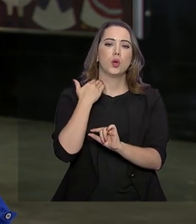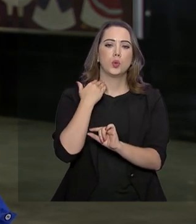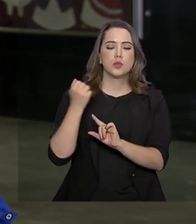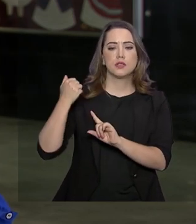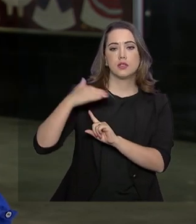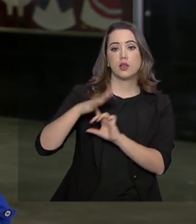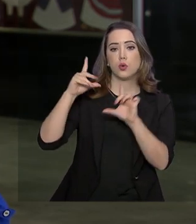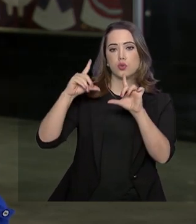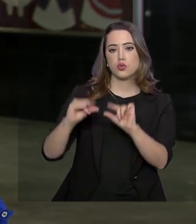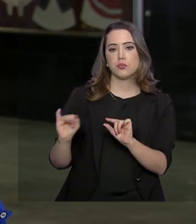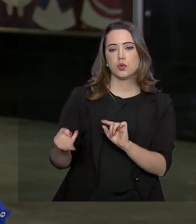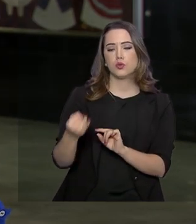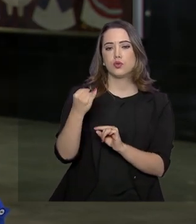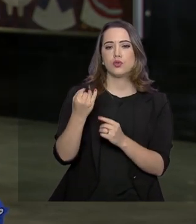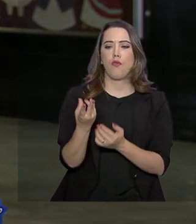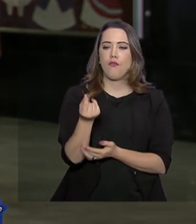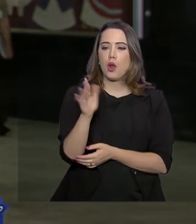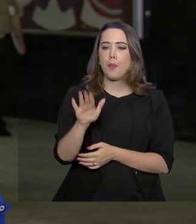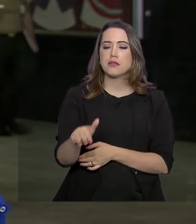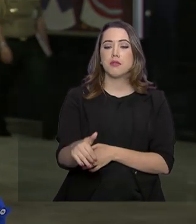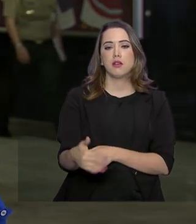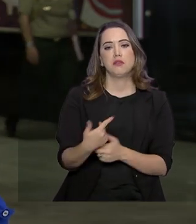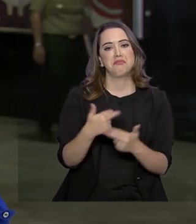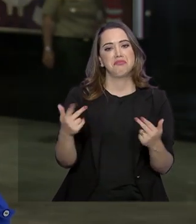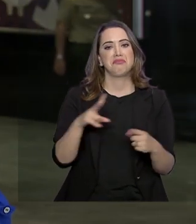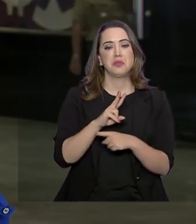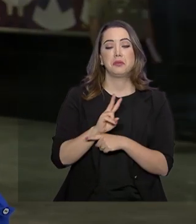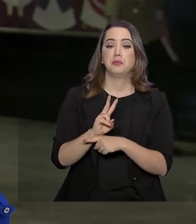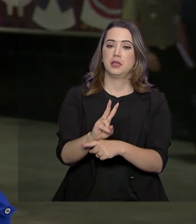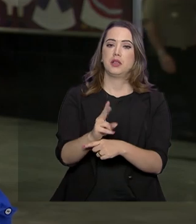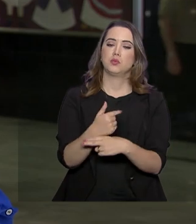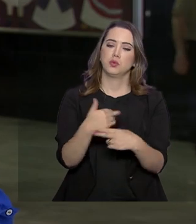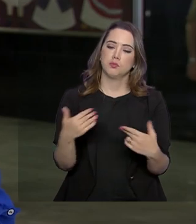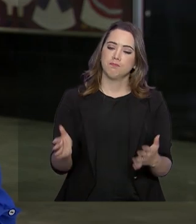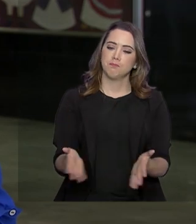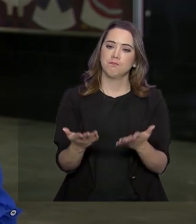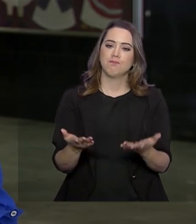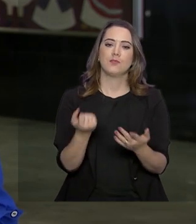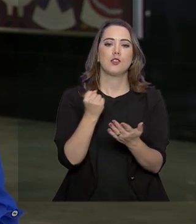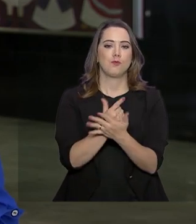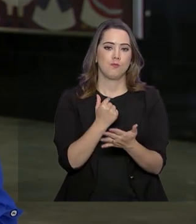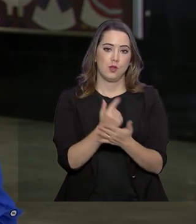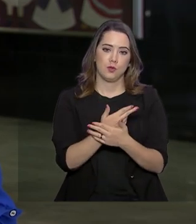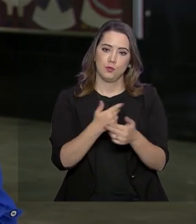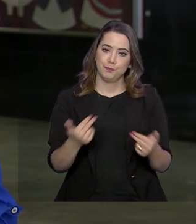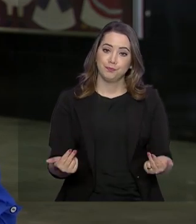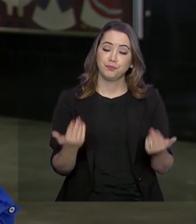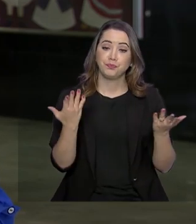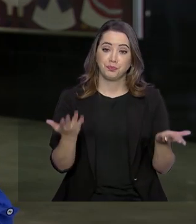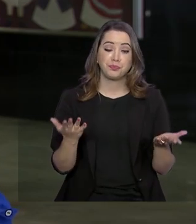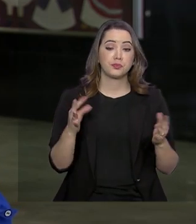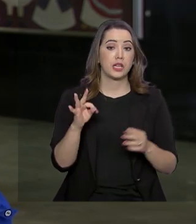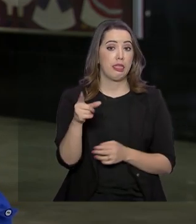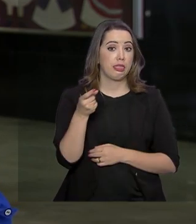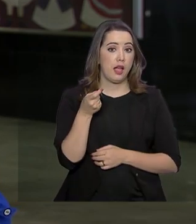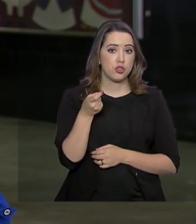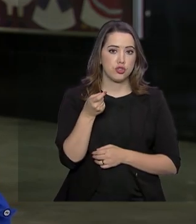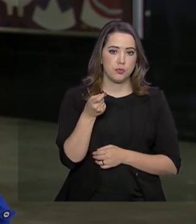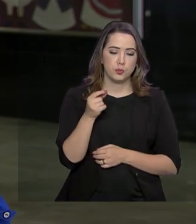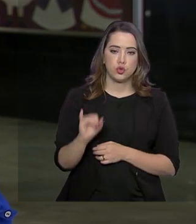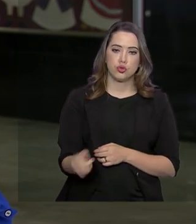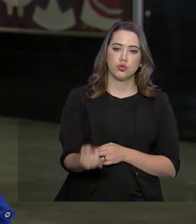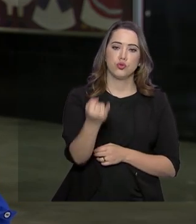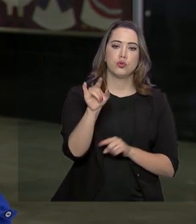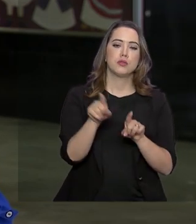reduz os juros, isso barateia os empréstimos e estimula o consumo. A taxa básica de juros também